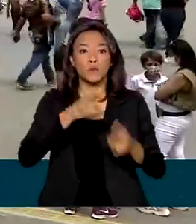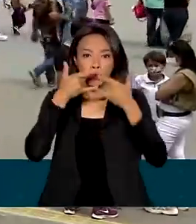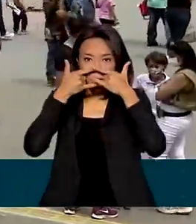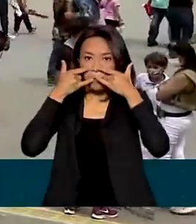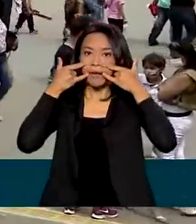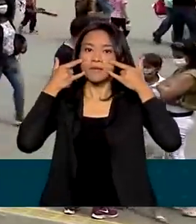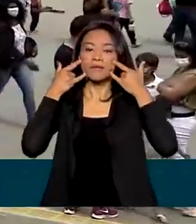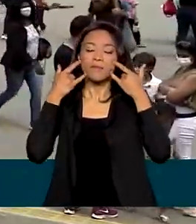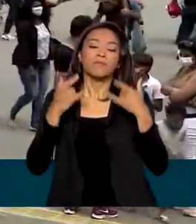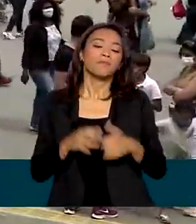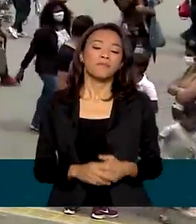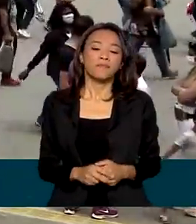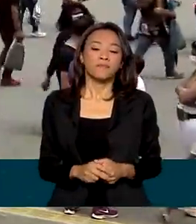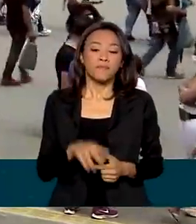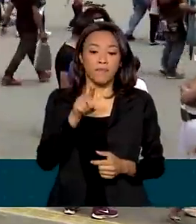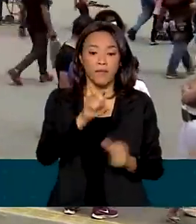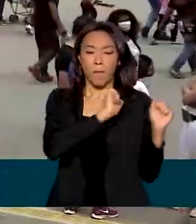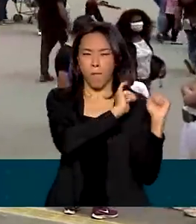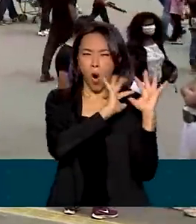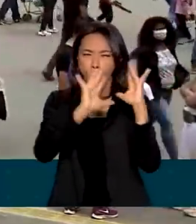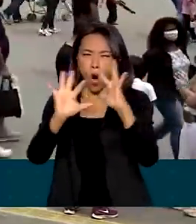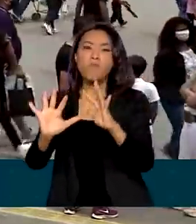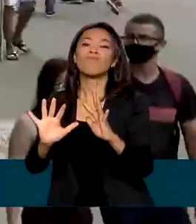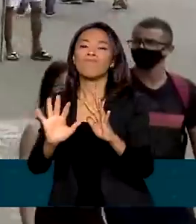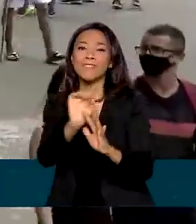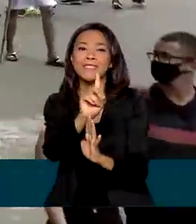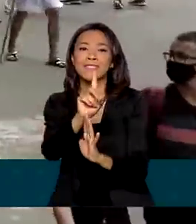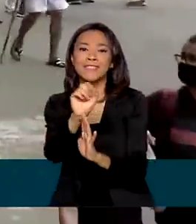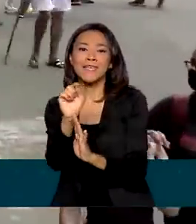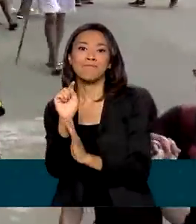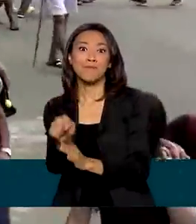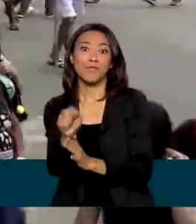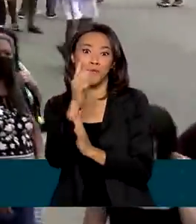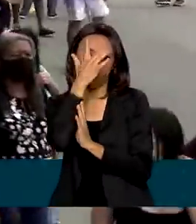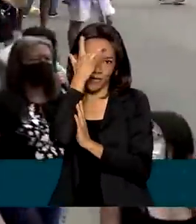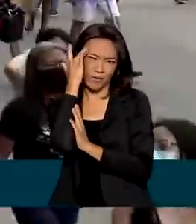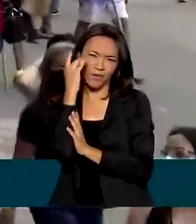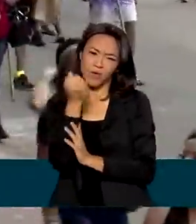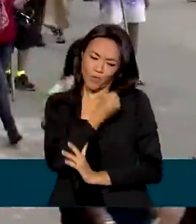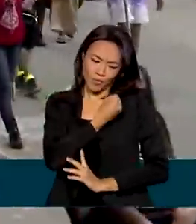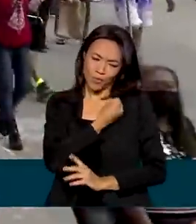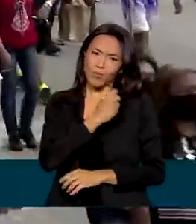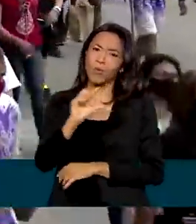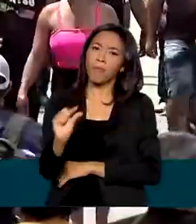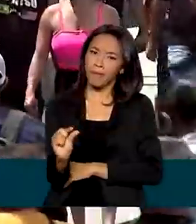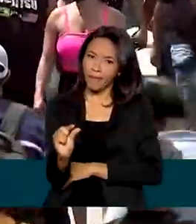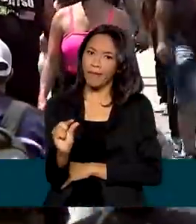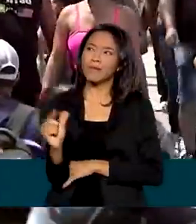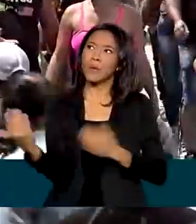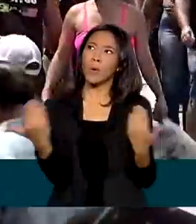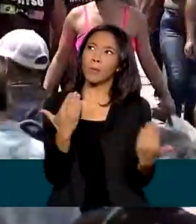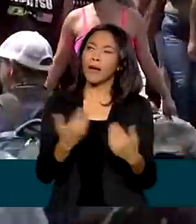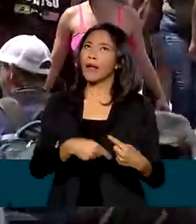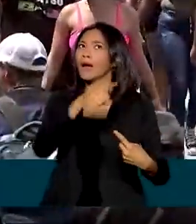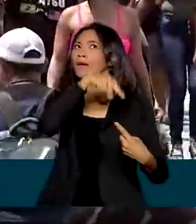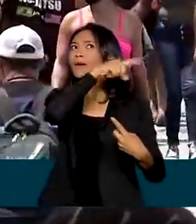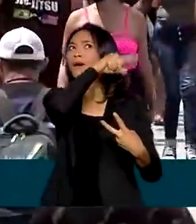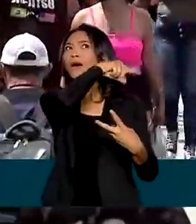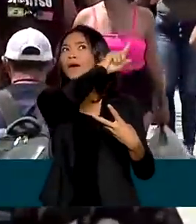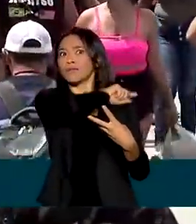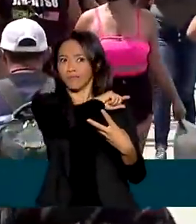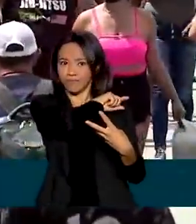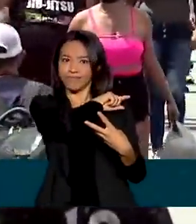Aparecida recebeu cerca de 100 mil pessoas, um número ainda baixo se comparado ao período pré